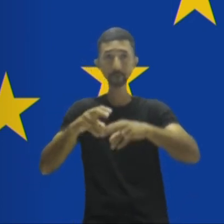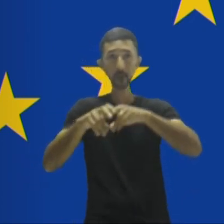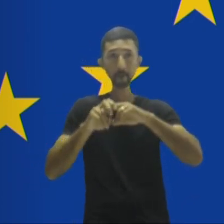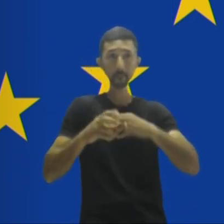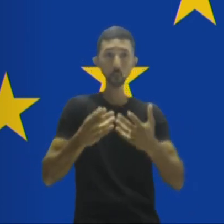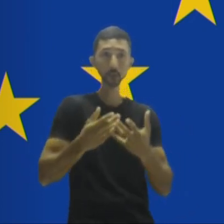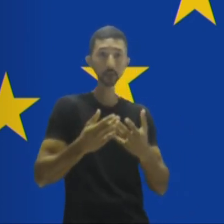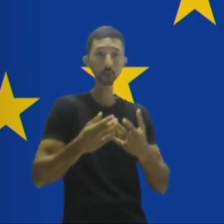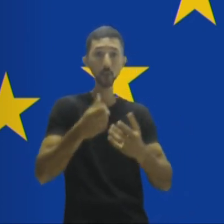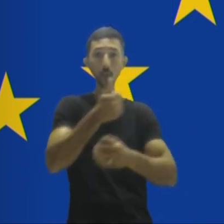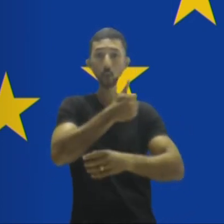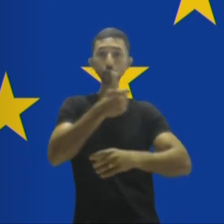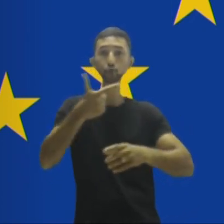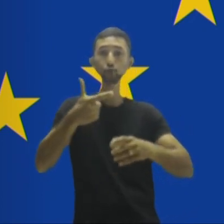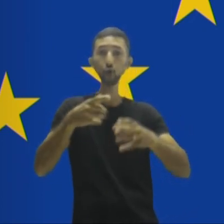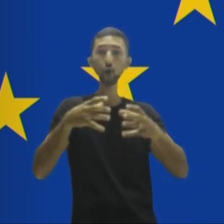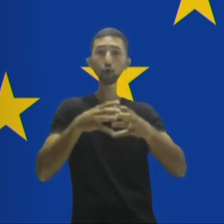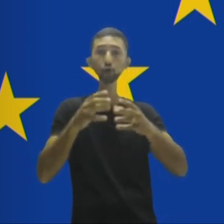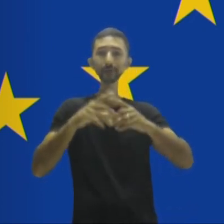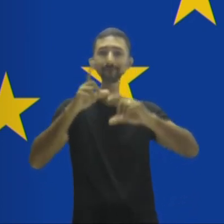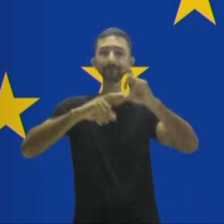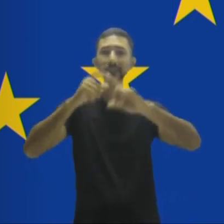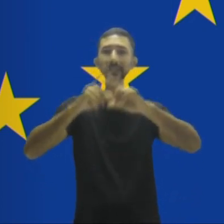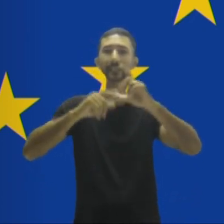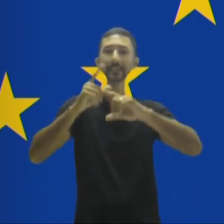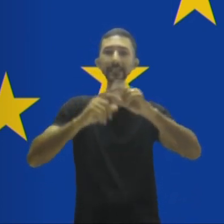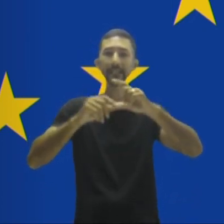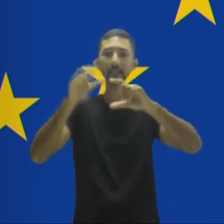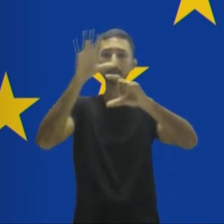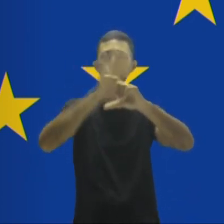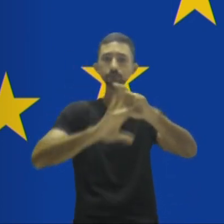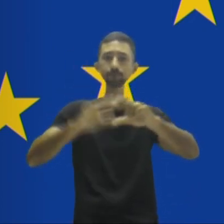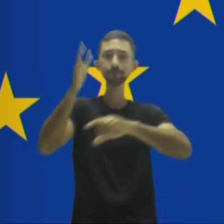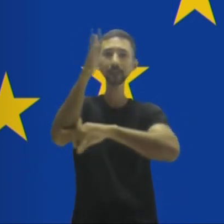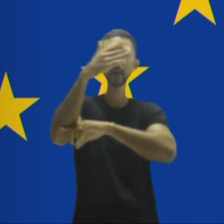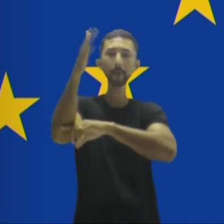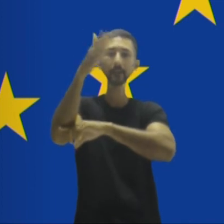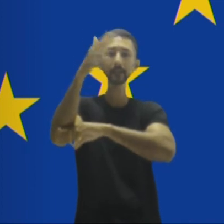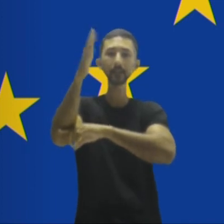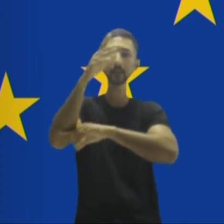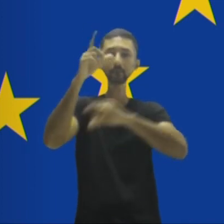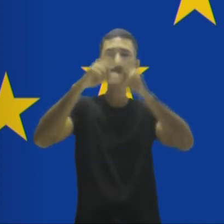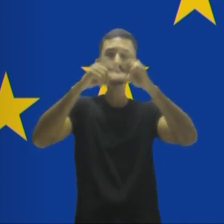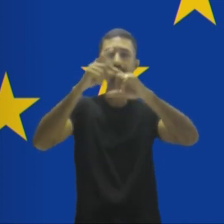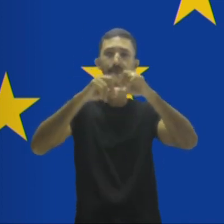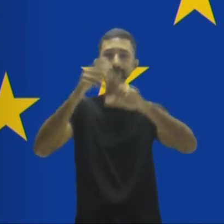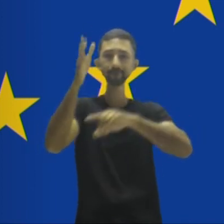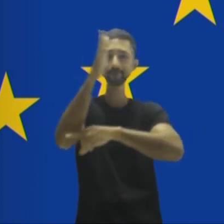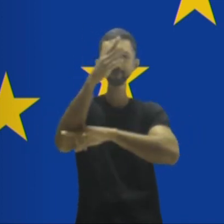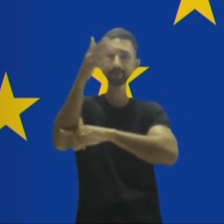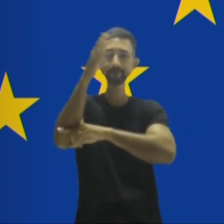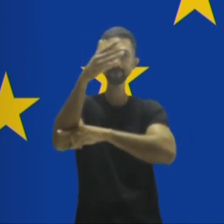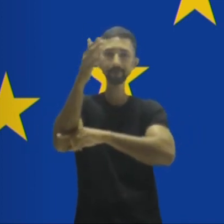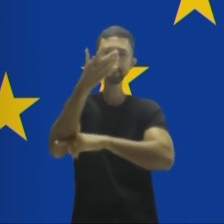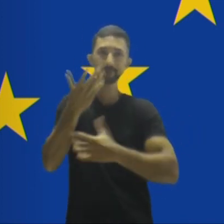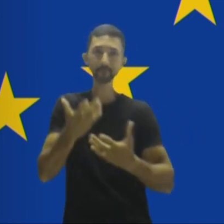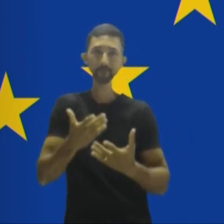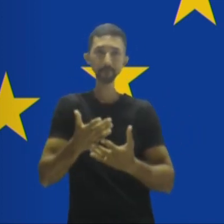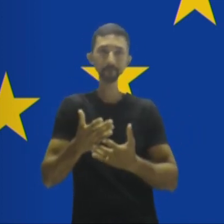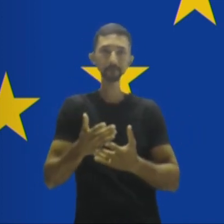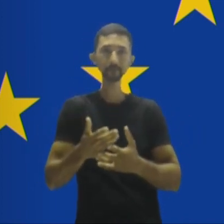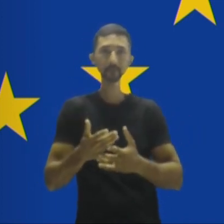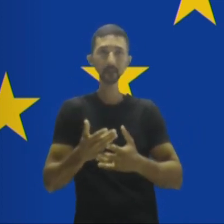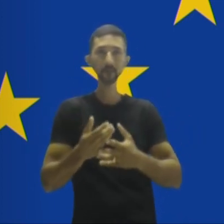uma das doze estrelas da bandeira da União Europeia. Se